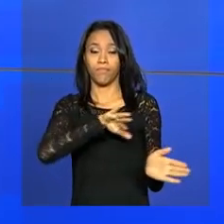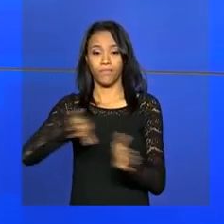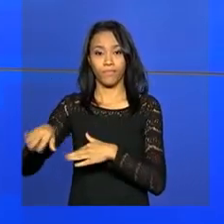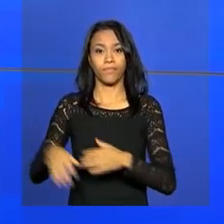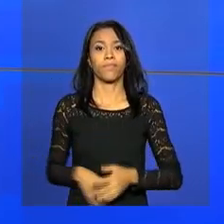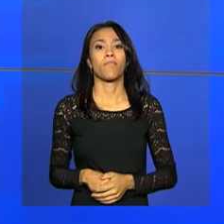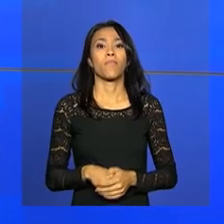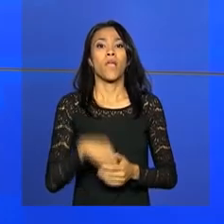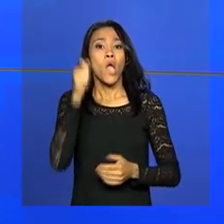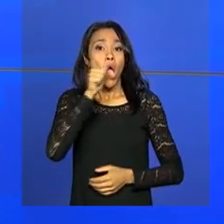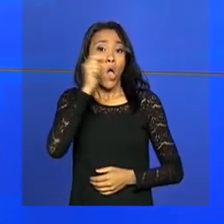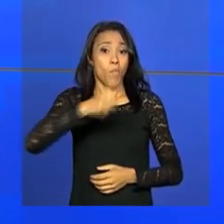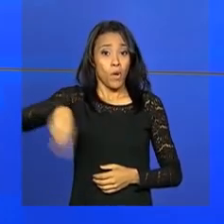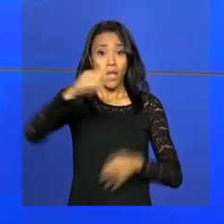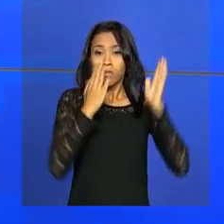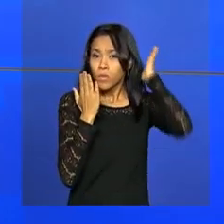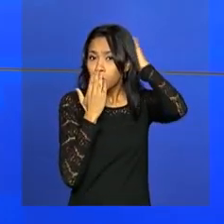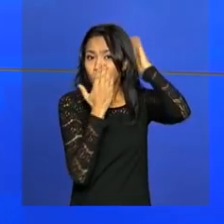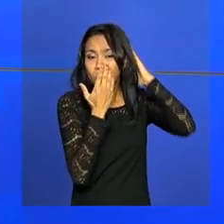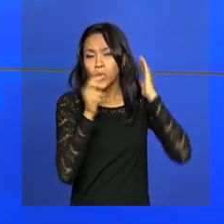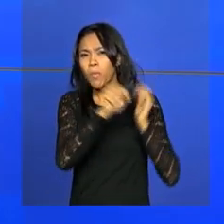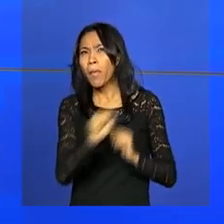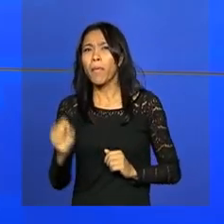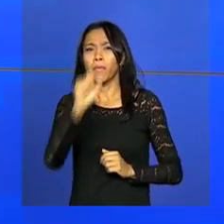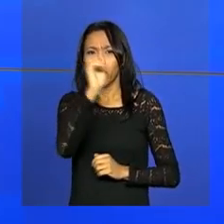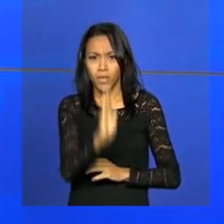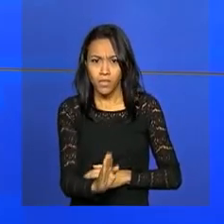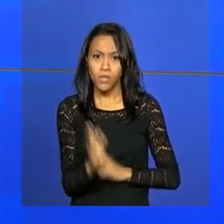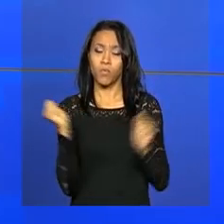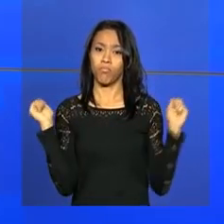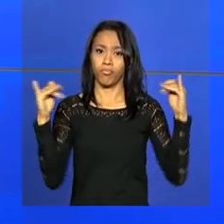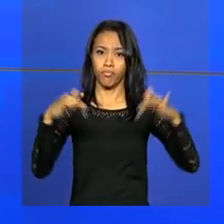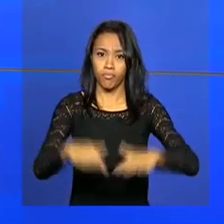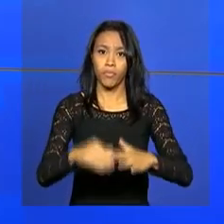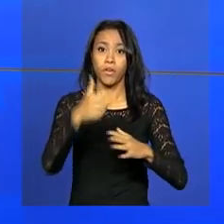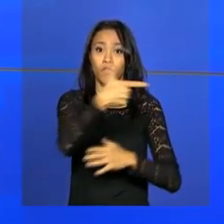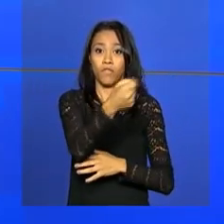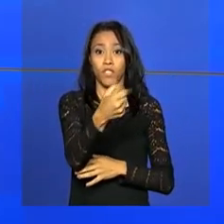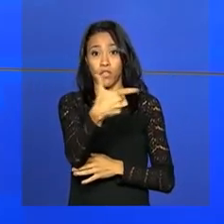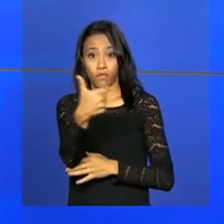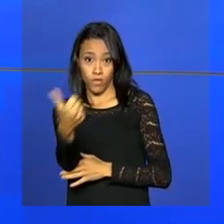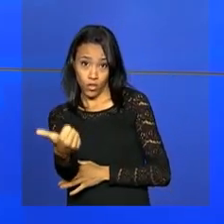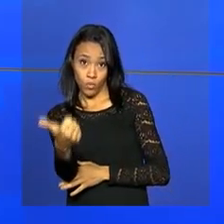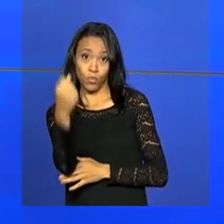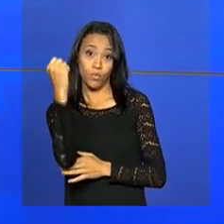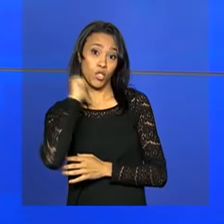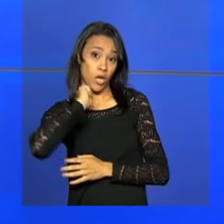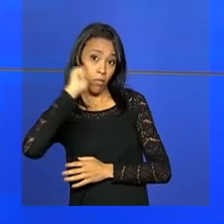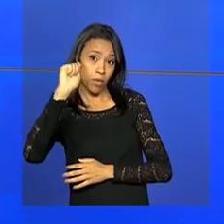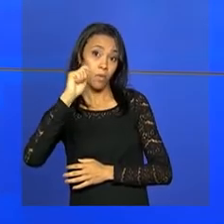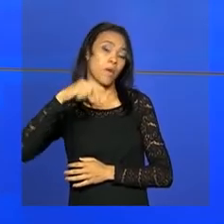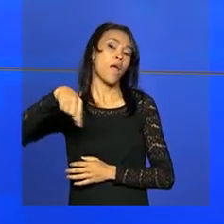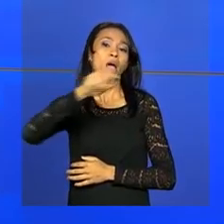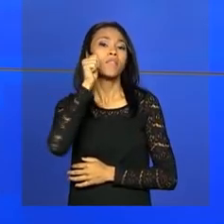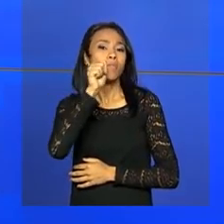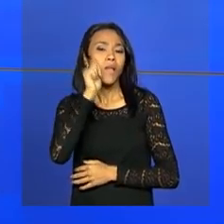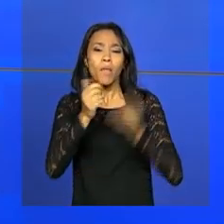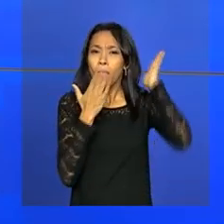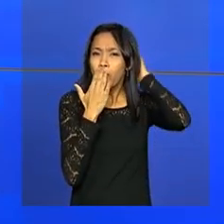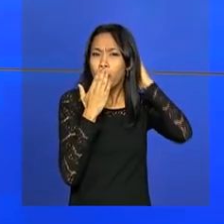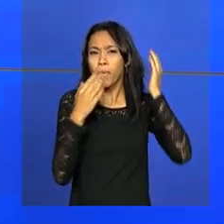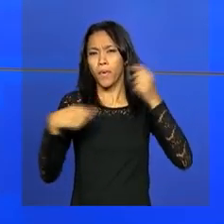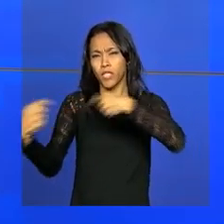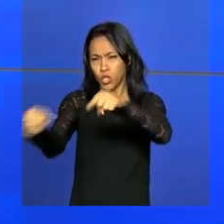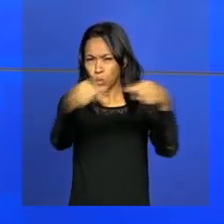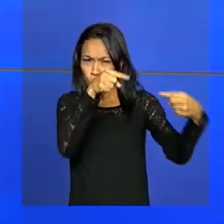indígenas de todo o país vão estar aqui em Brasília nos dias 20 e 21 de abril. No encontro, elas terão espaço para expor suas